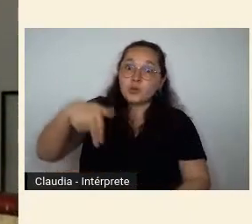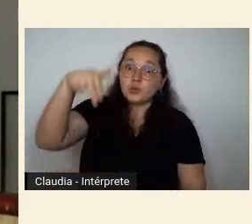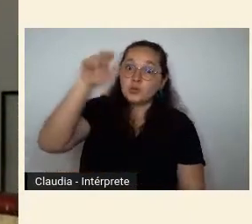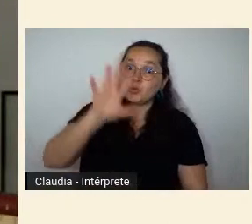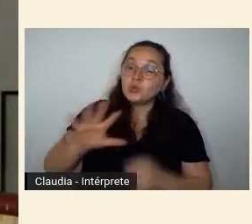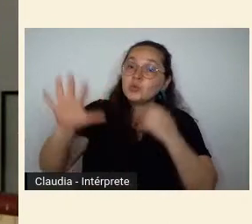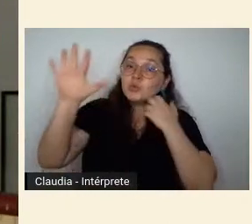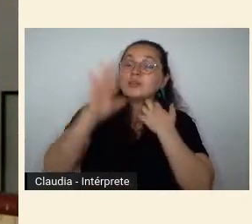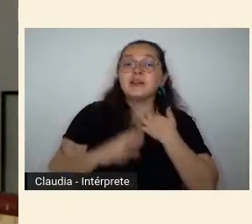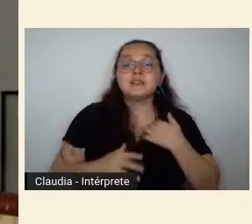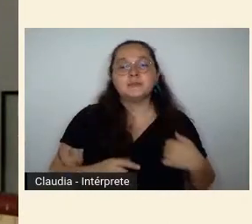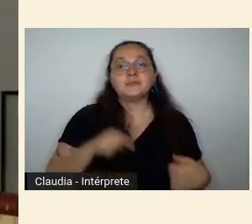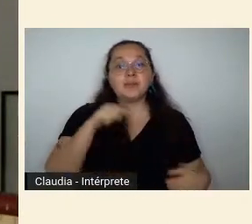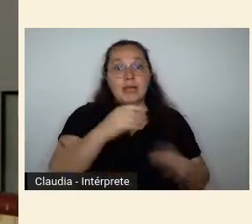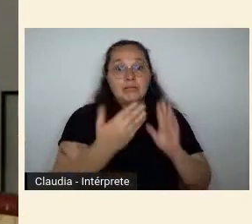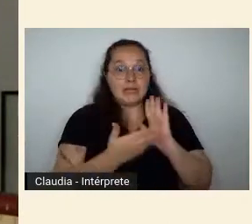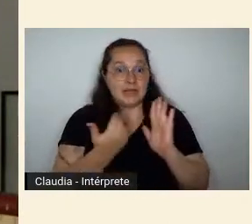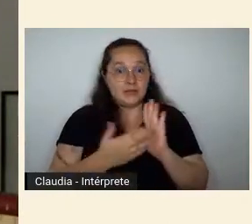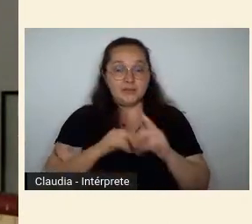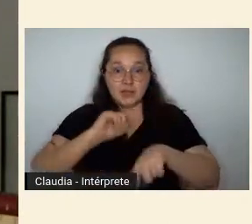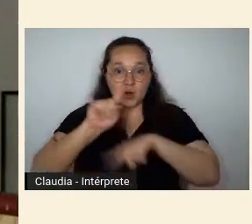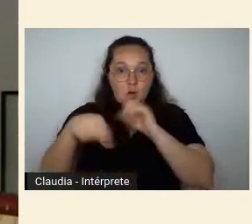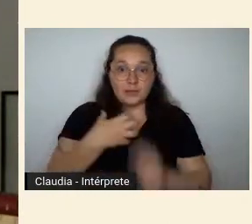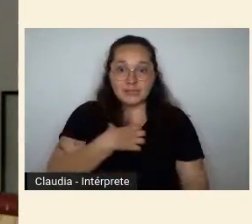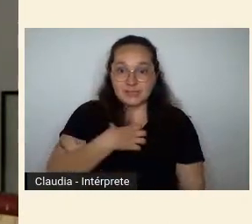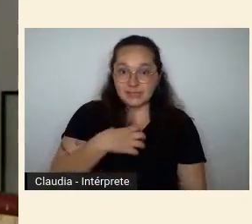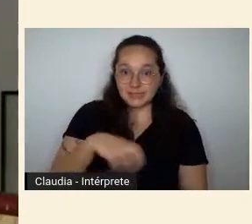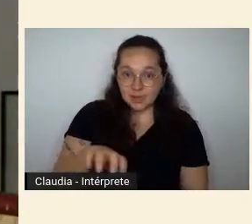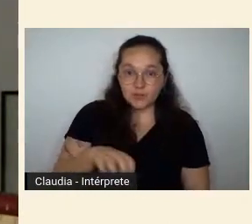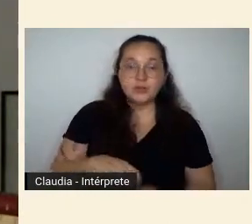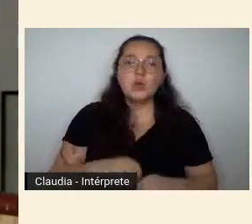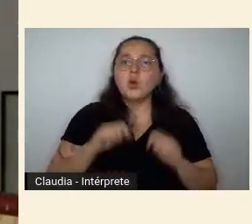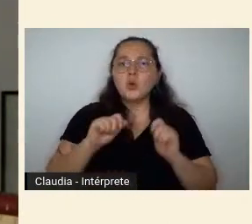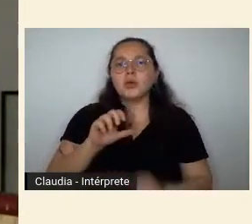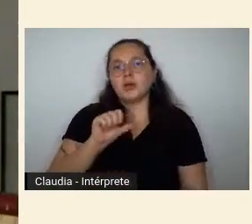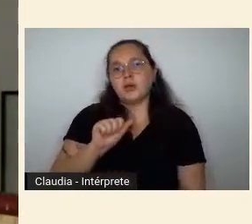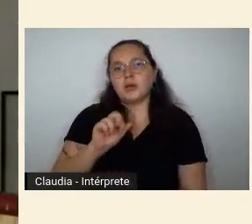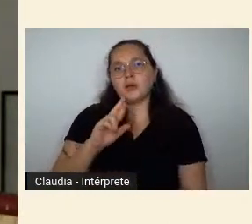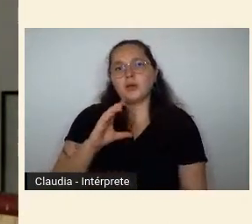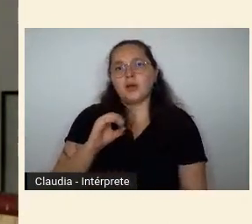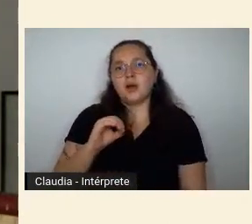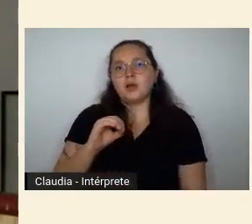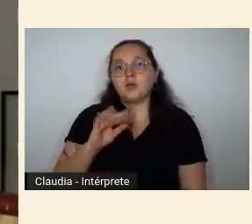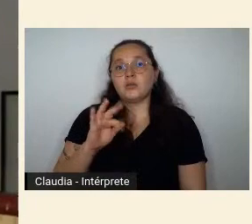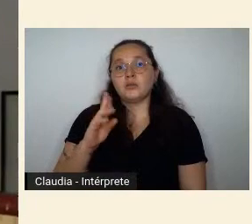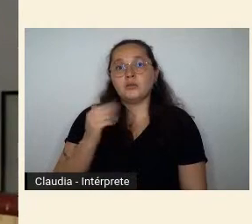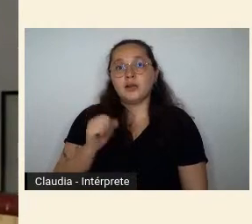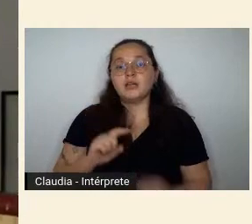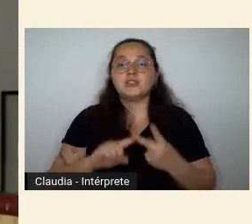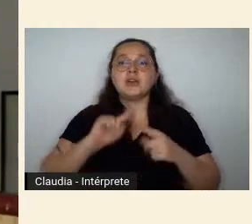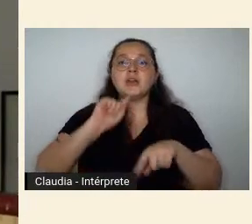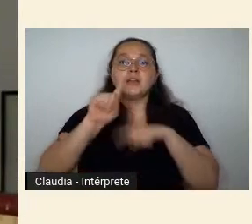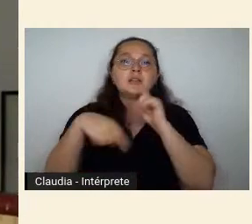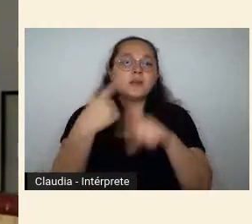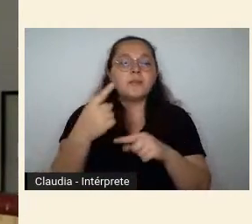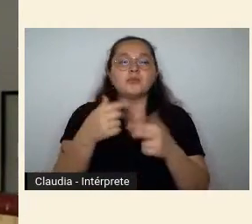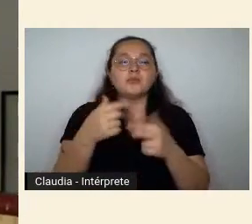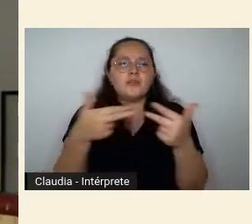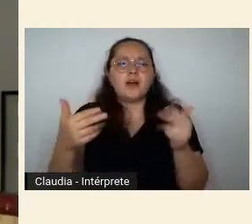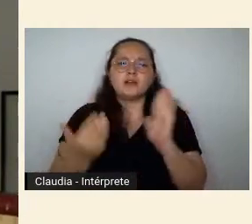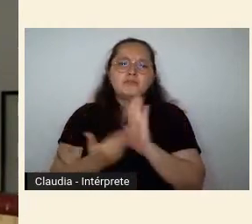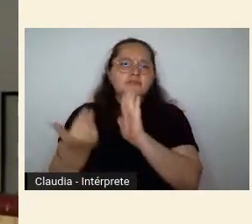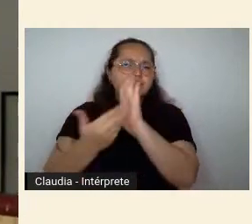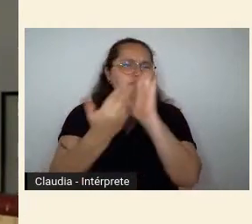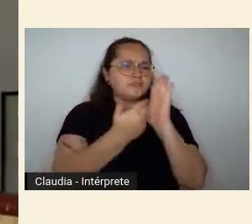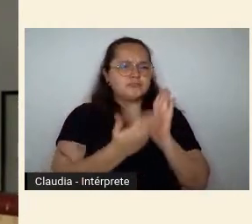década de 20 em Salvador como Arco e Flecha em Fortaleza como Maracajá em Cataguases como a famosa Verde ou em Porto Alegre como